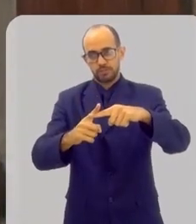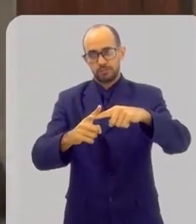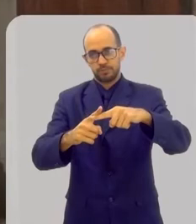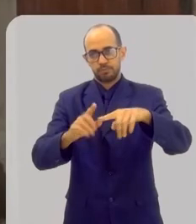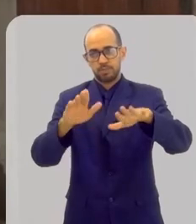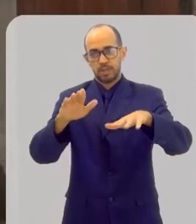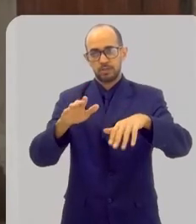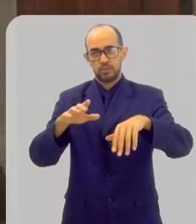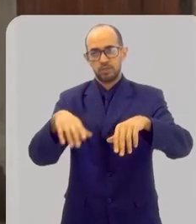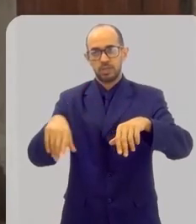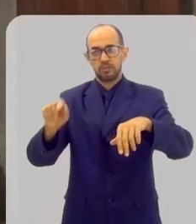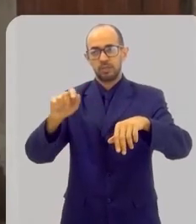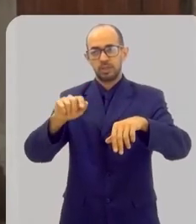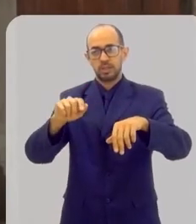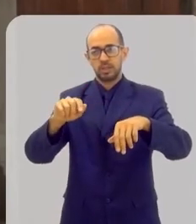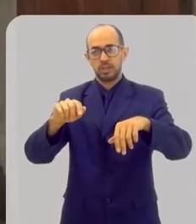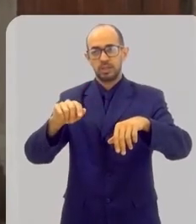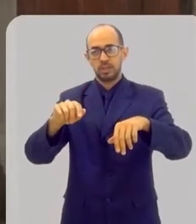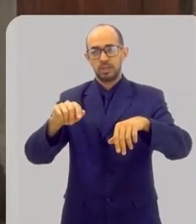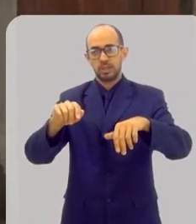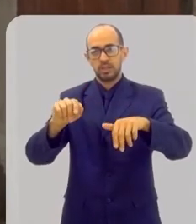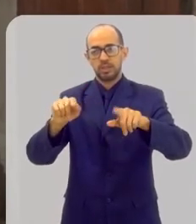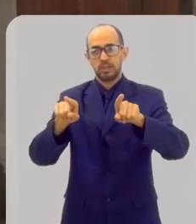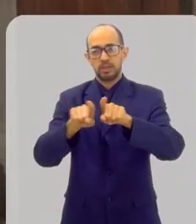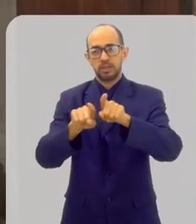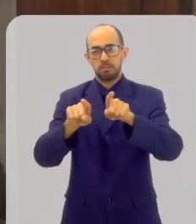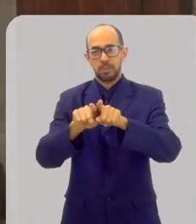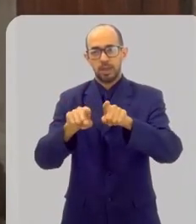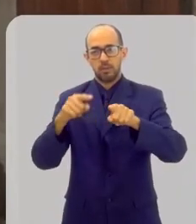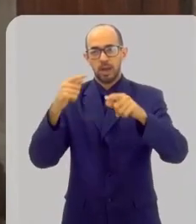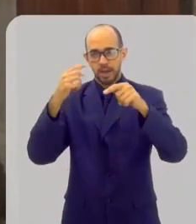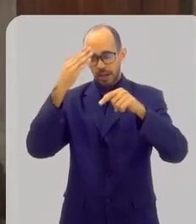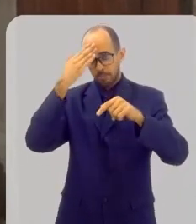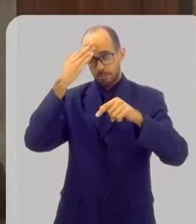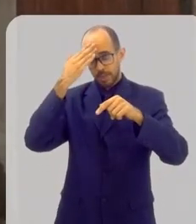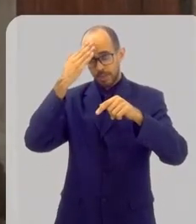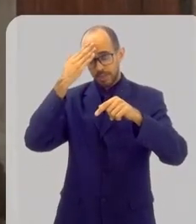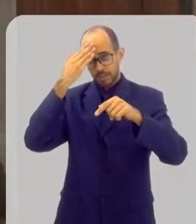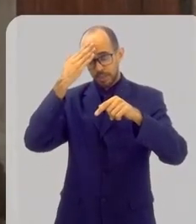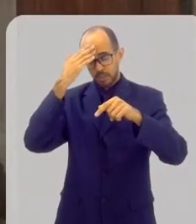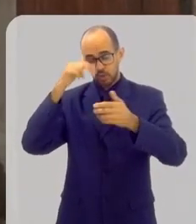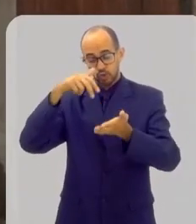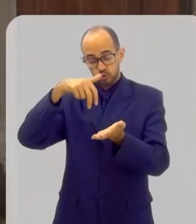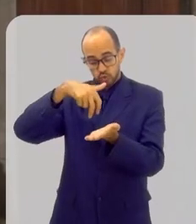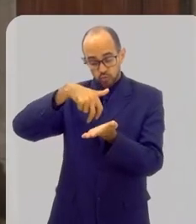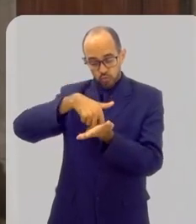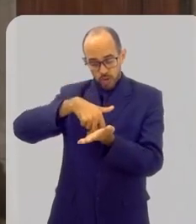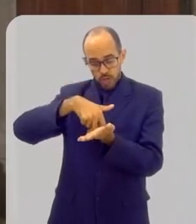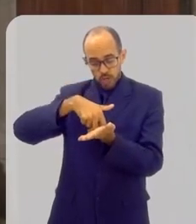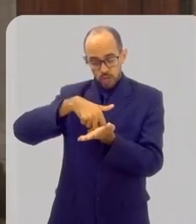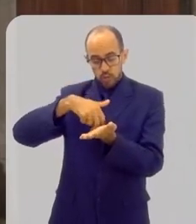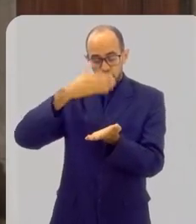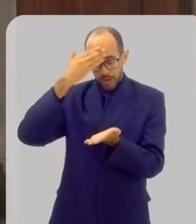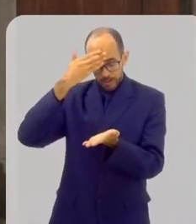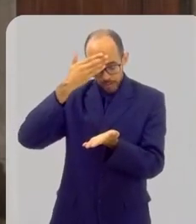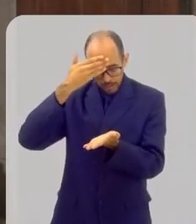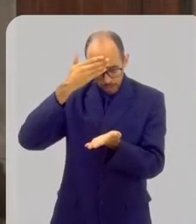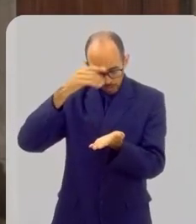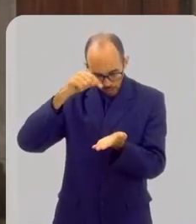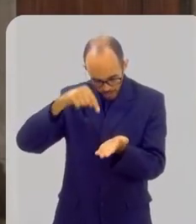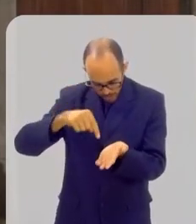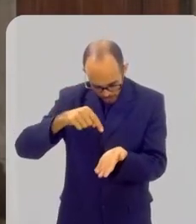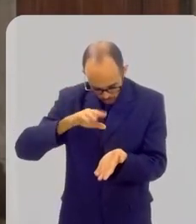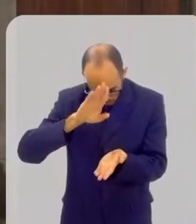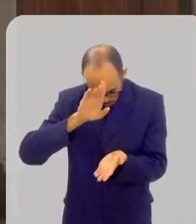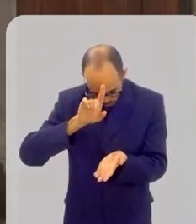você não fica deitado no chão, você fica com a sua cabeça apoiada no altar. De joelhos, com a cabeça